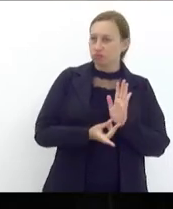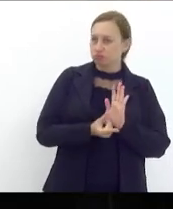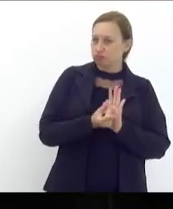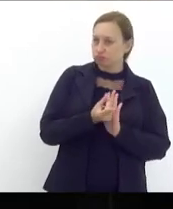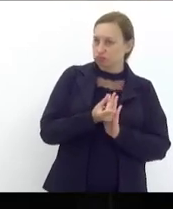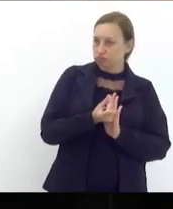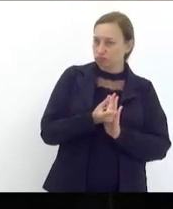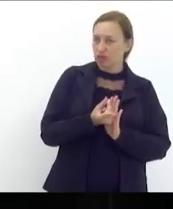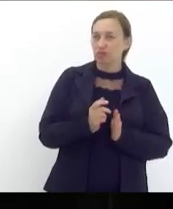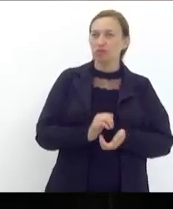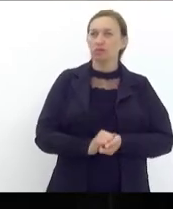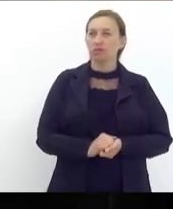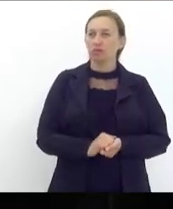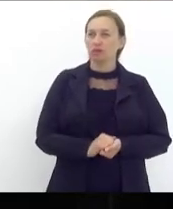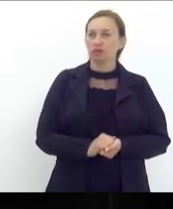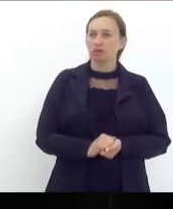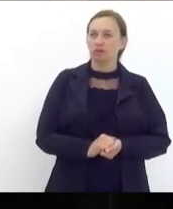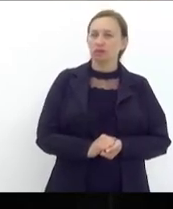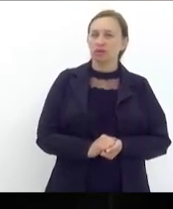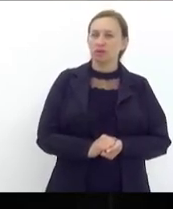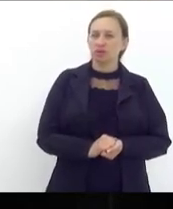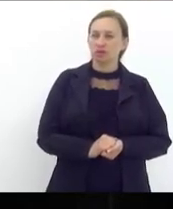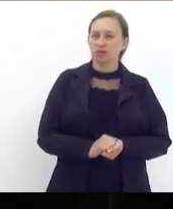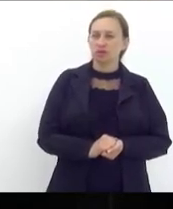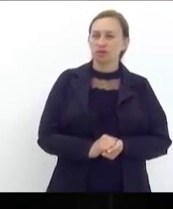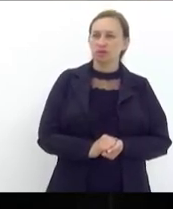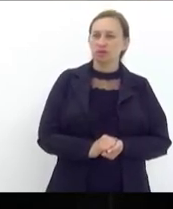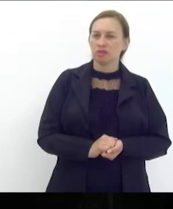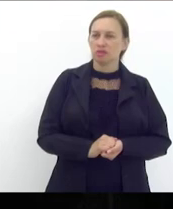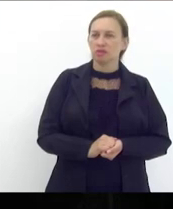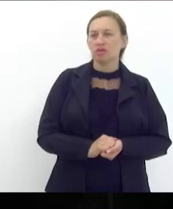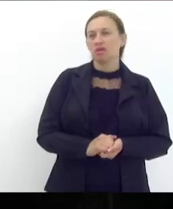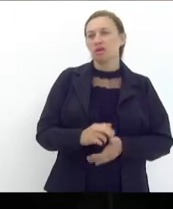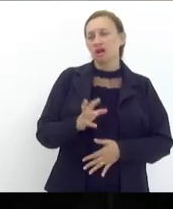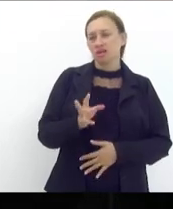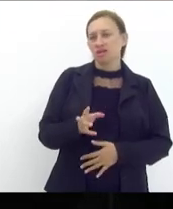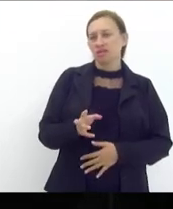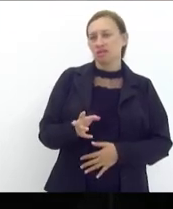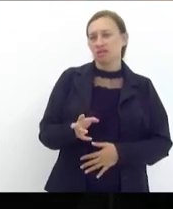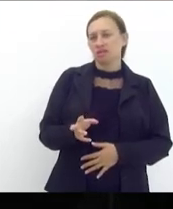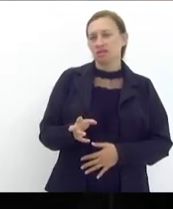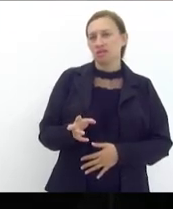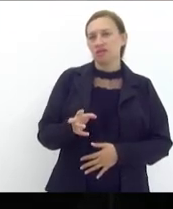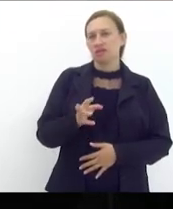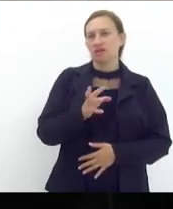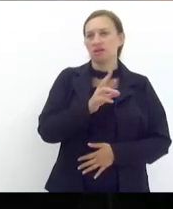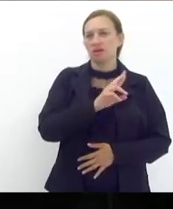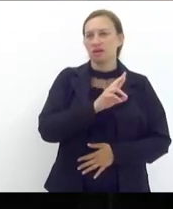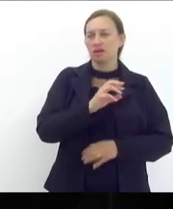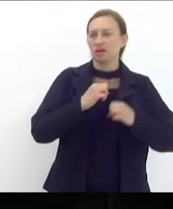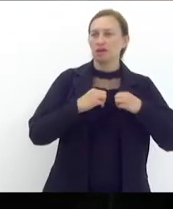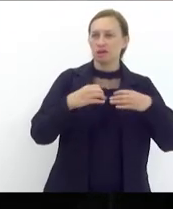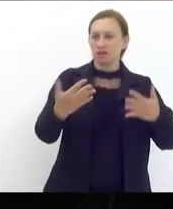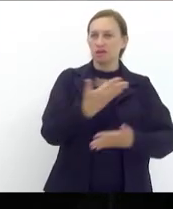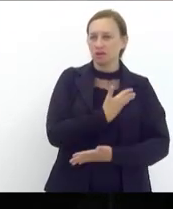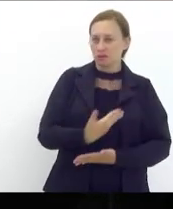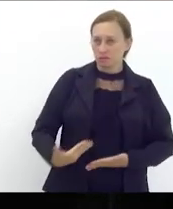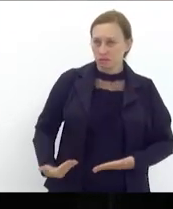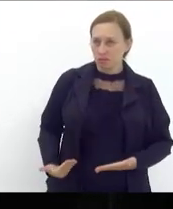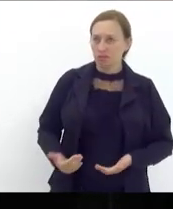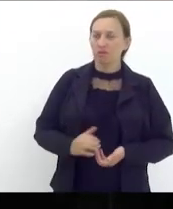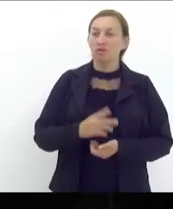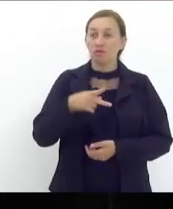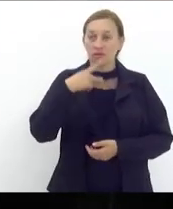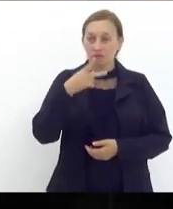houve uma audiência pública e eu vou falar exatamente sobre